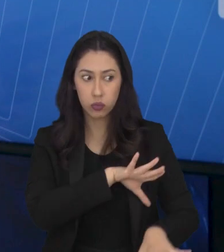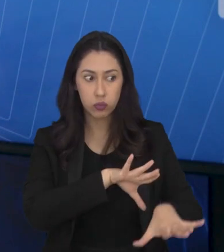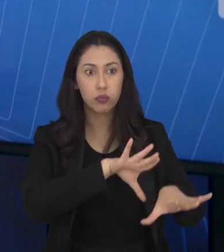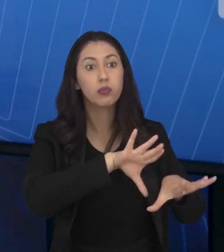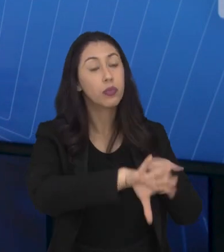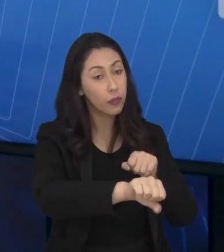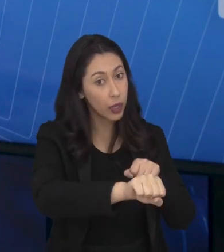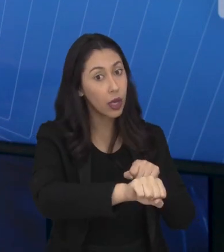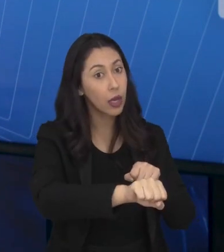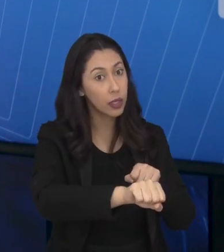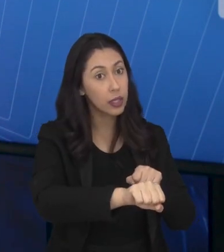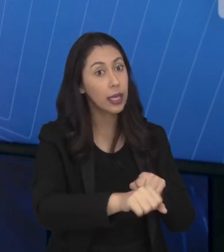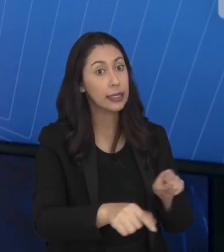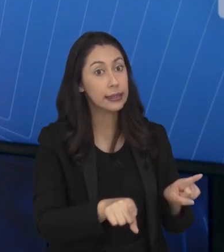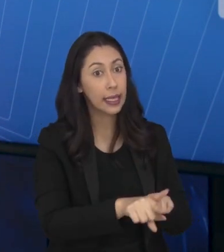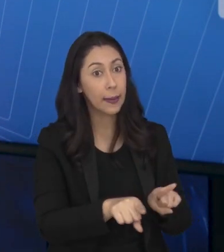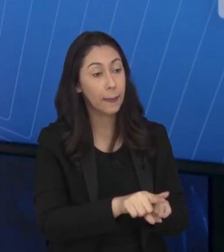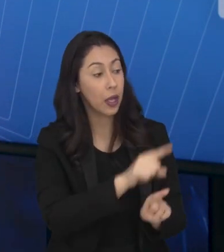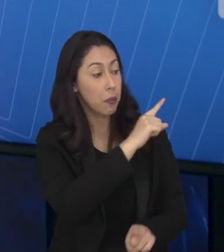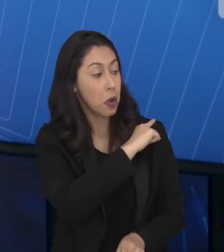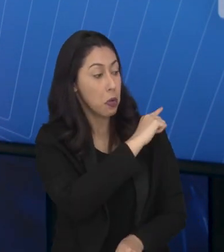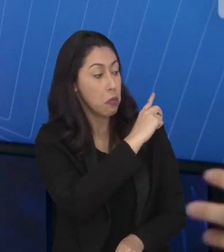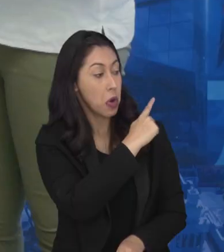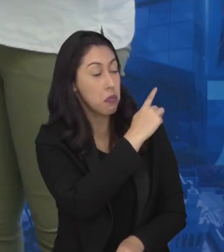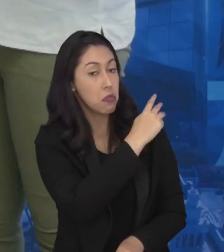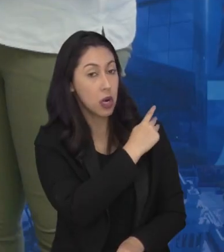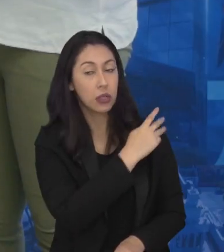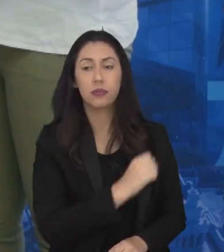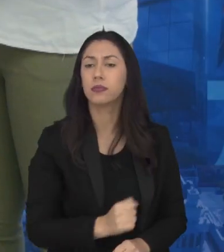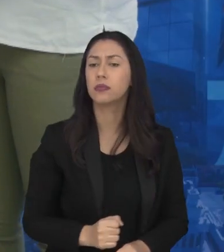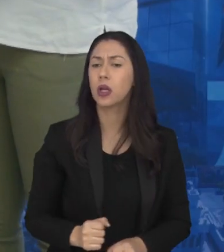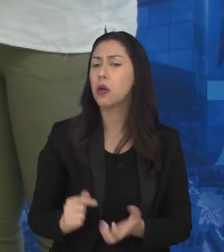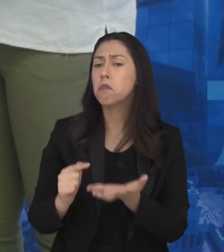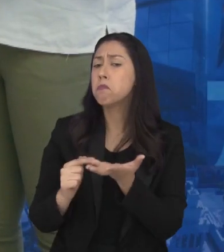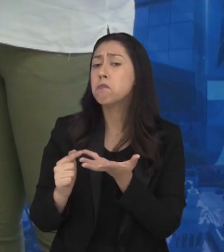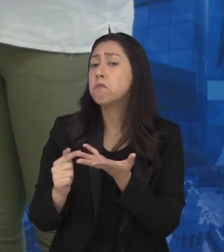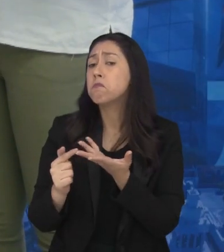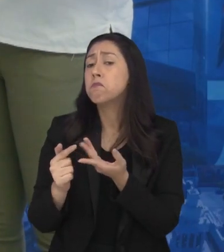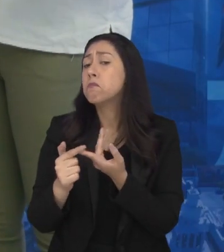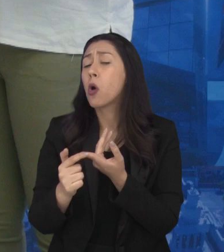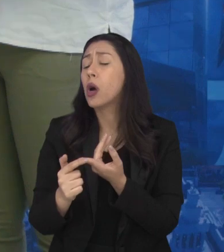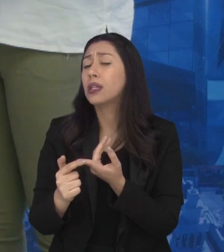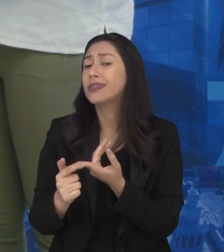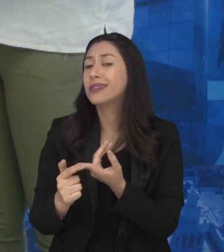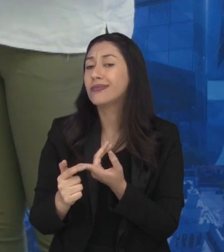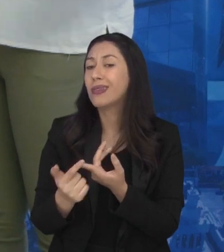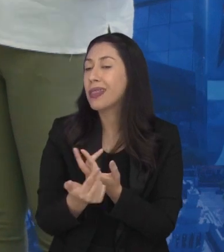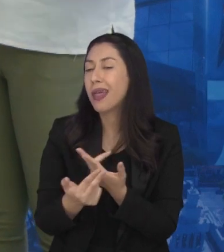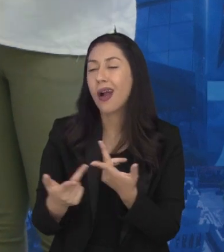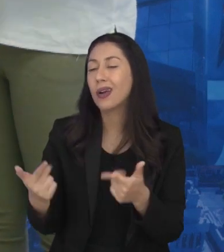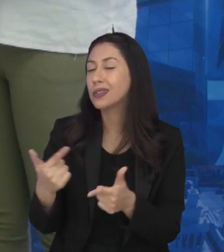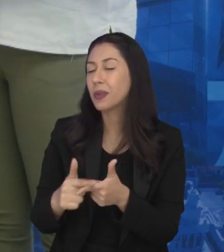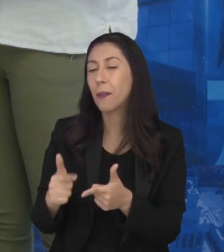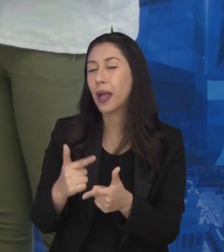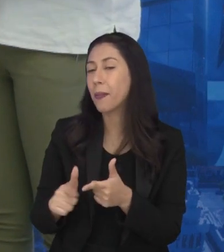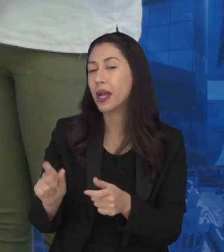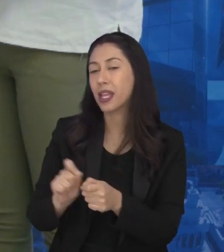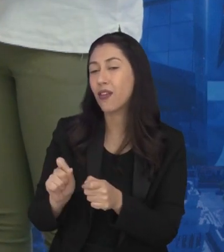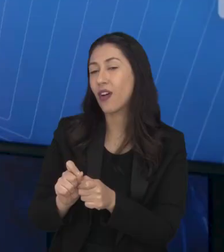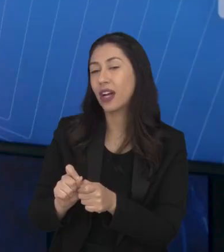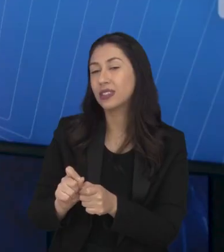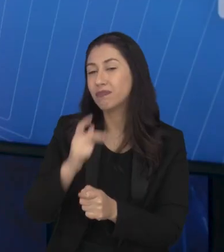fundamental mais o ensino médio. Quais são as principais razões que levam crianças e adolescentes à evasão escolar?